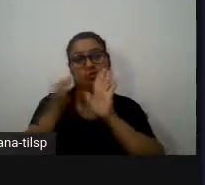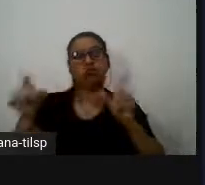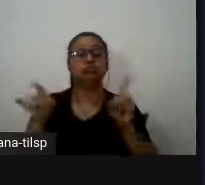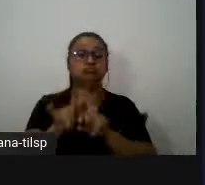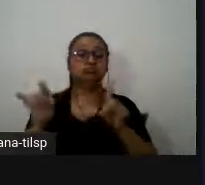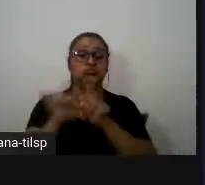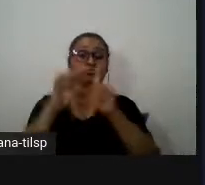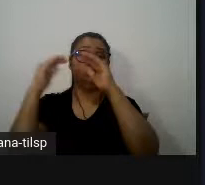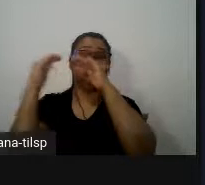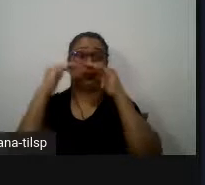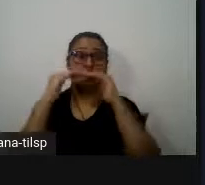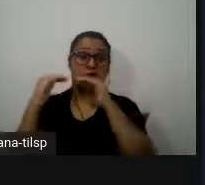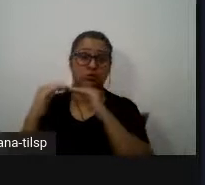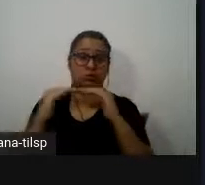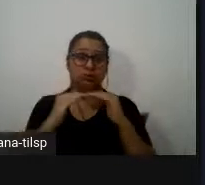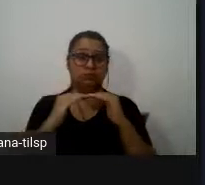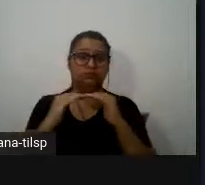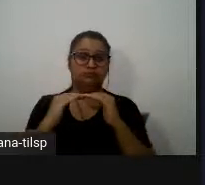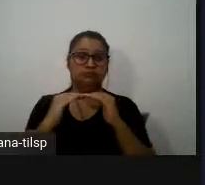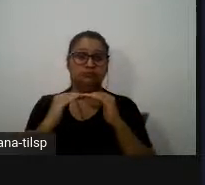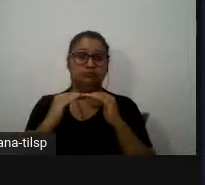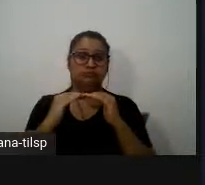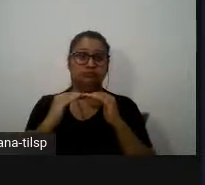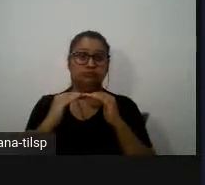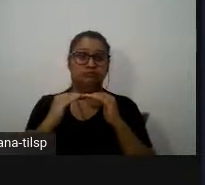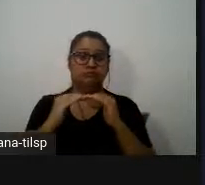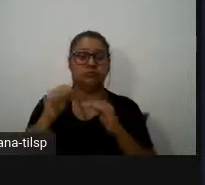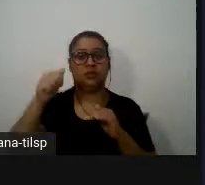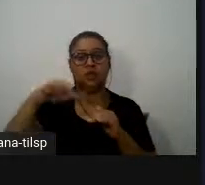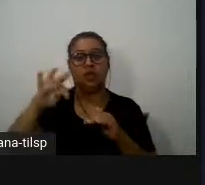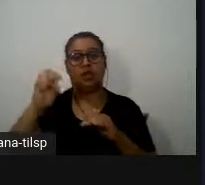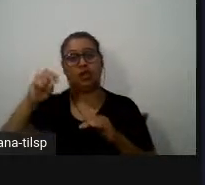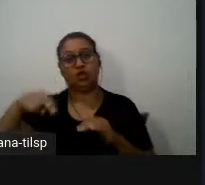apresentação da Antónia Coutinho